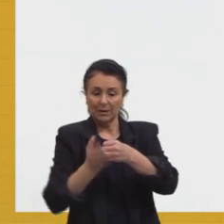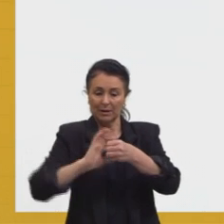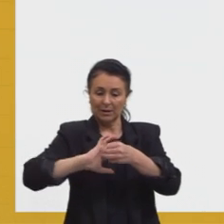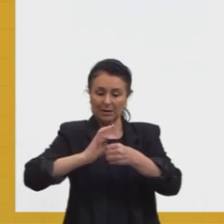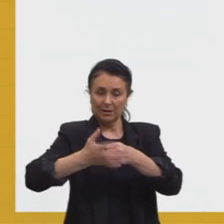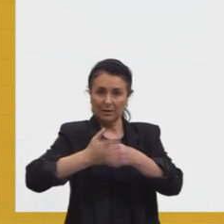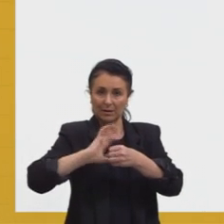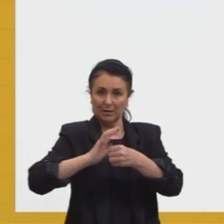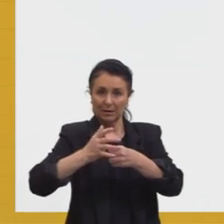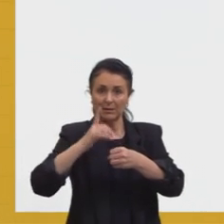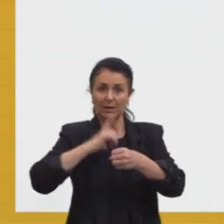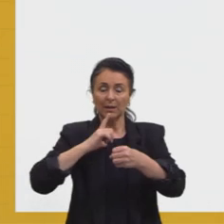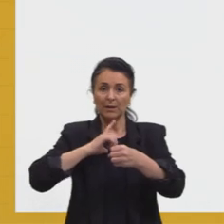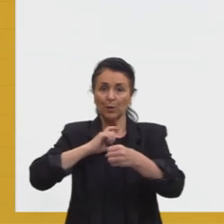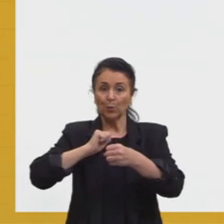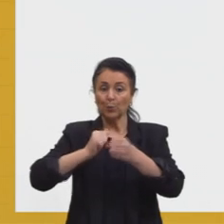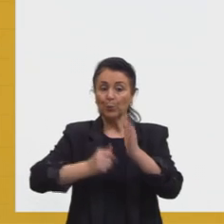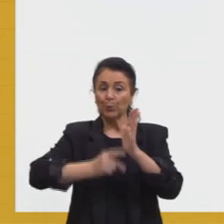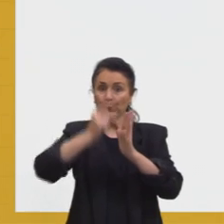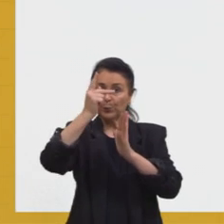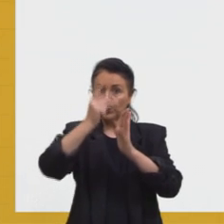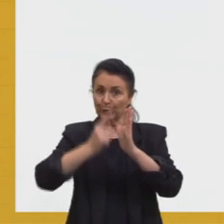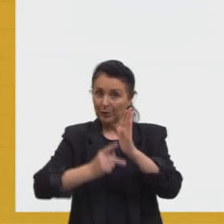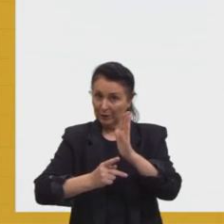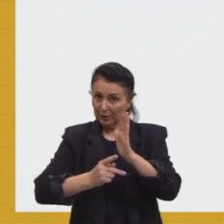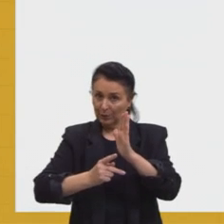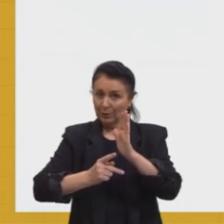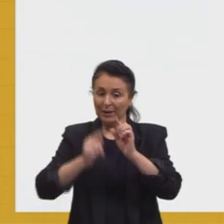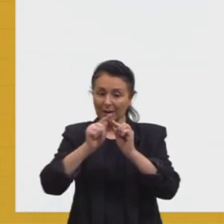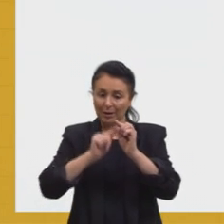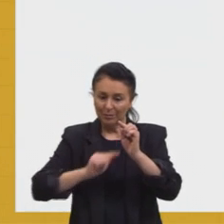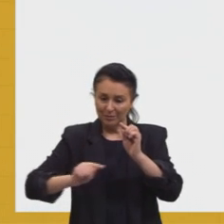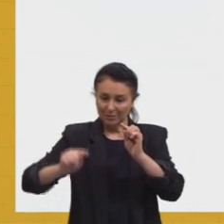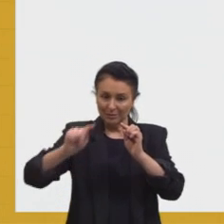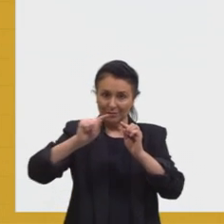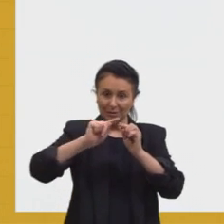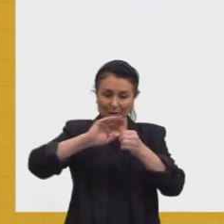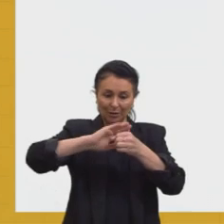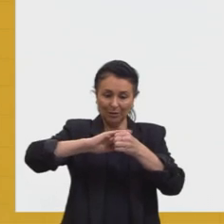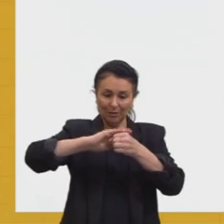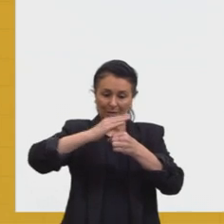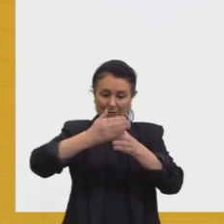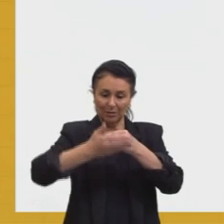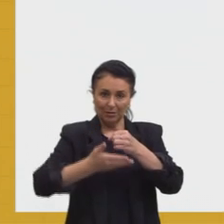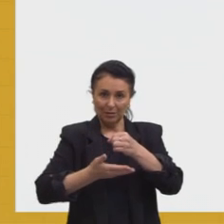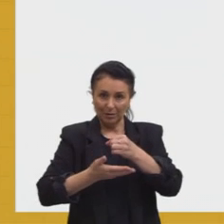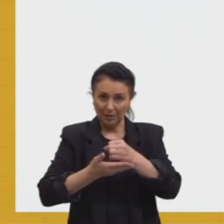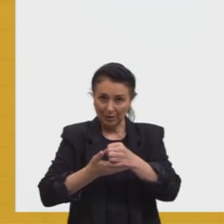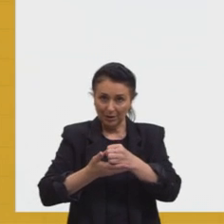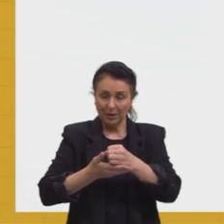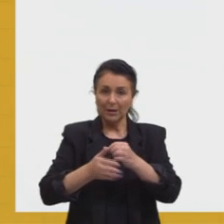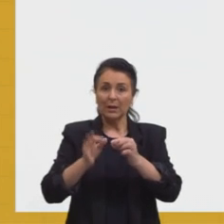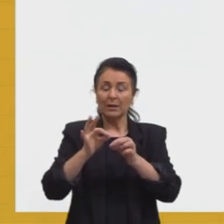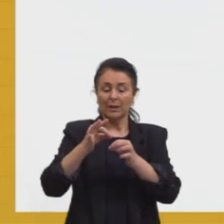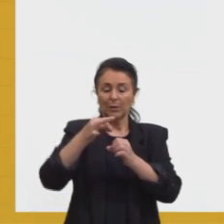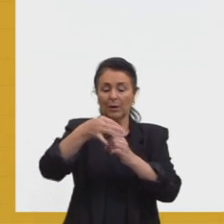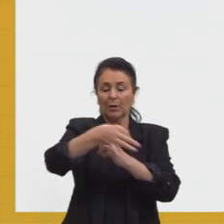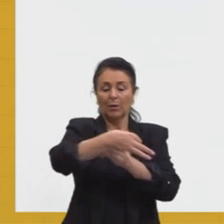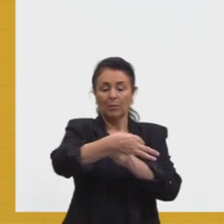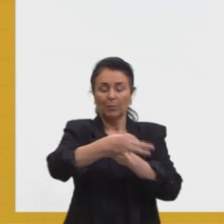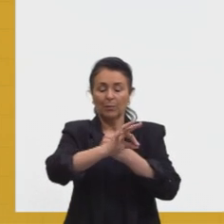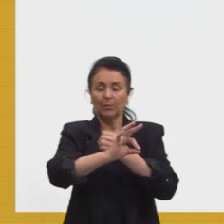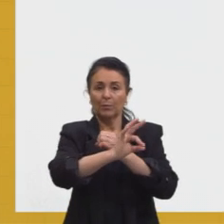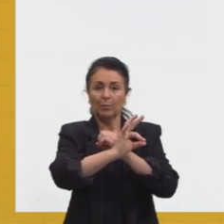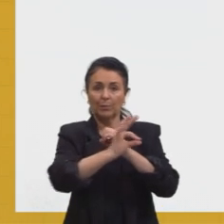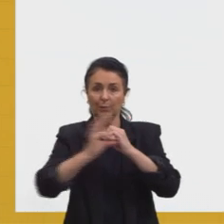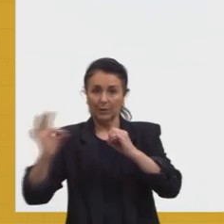pelo plano de projeção, que é um cilindro, e é realizada a projeção de paralelos e meridianos do globo para o